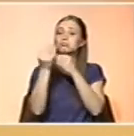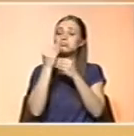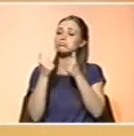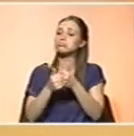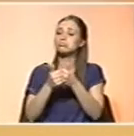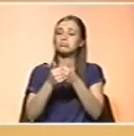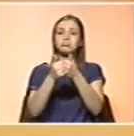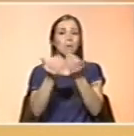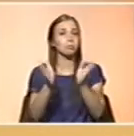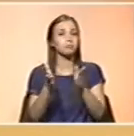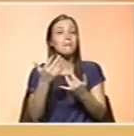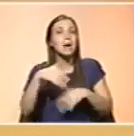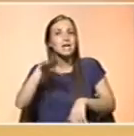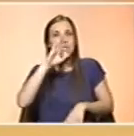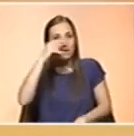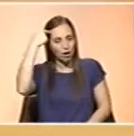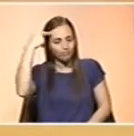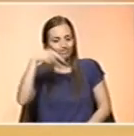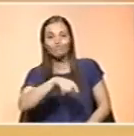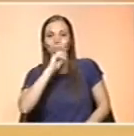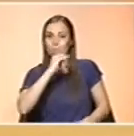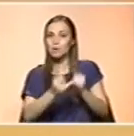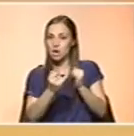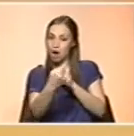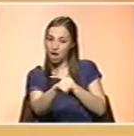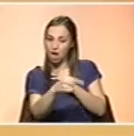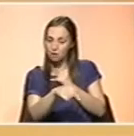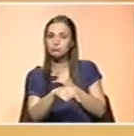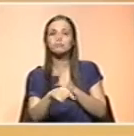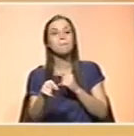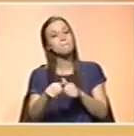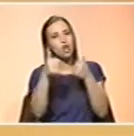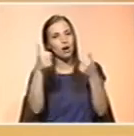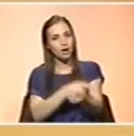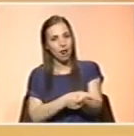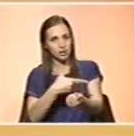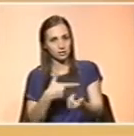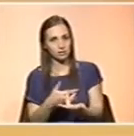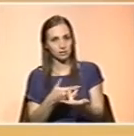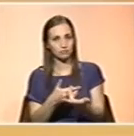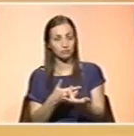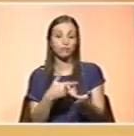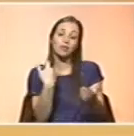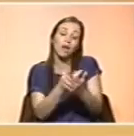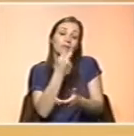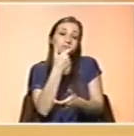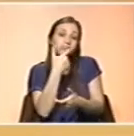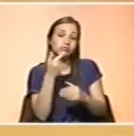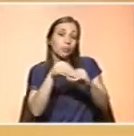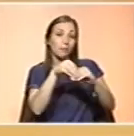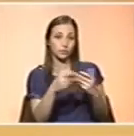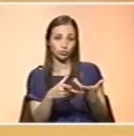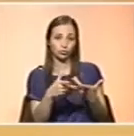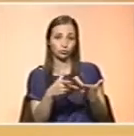necessidade. Agora, se há suspeita que possa ser uma crença de risco, poderá ser feita essa análise e suplementada em função da existência